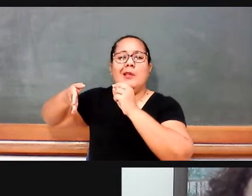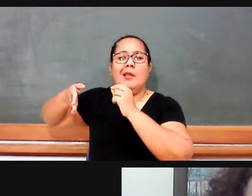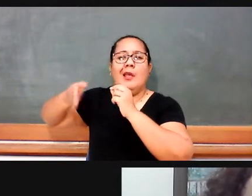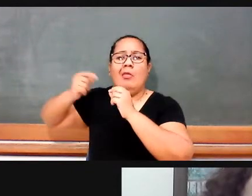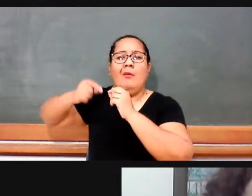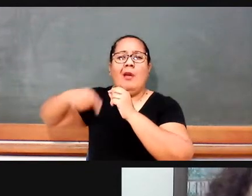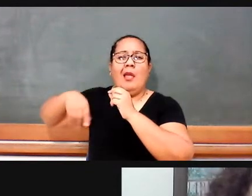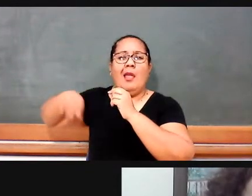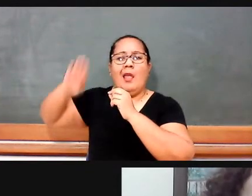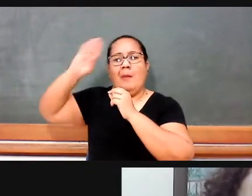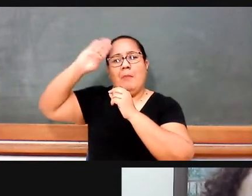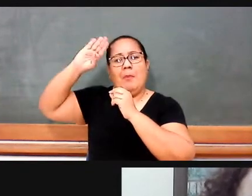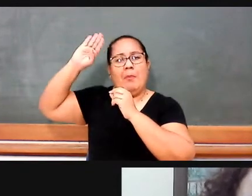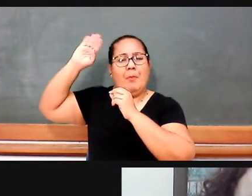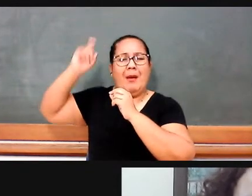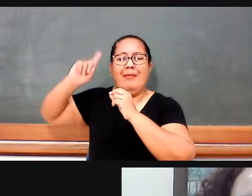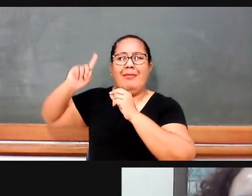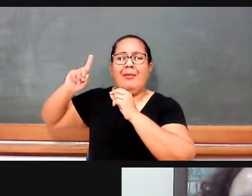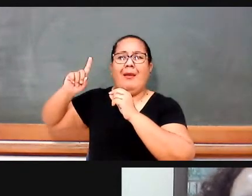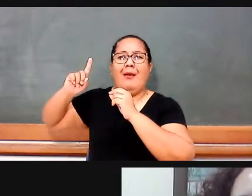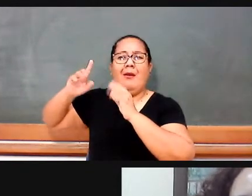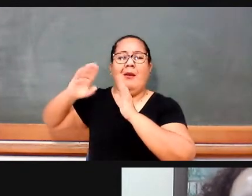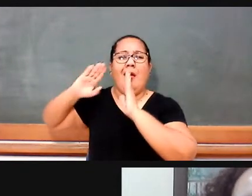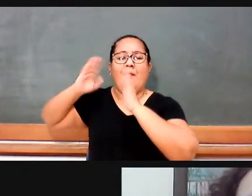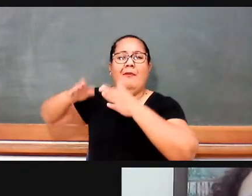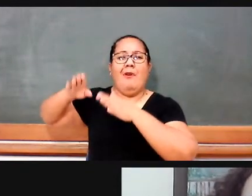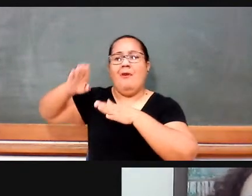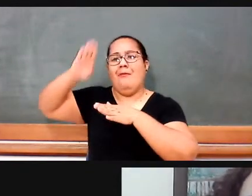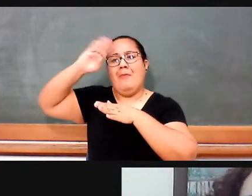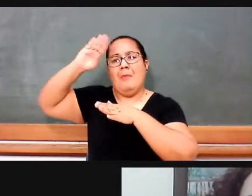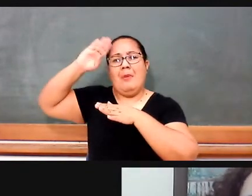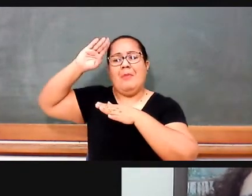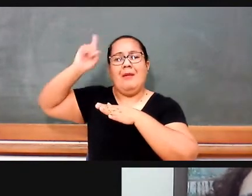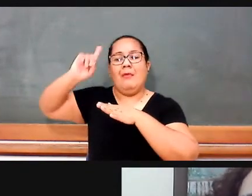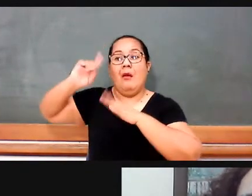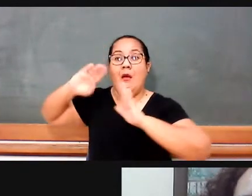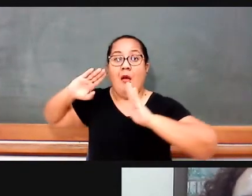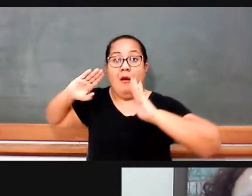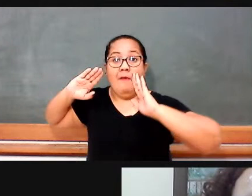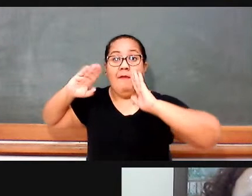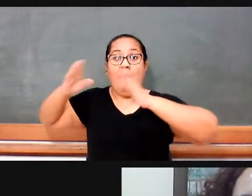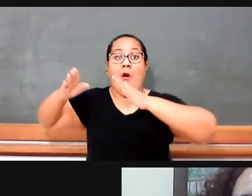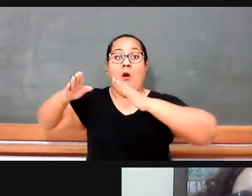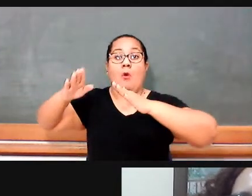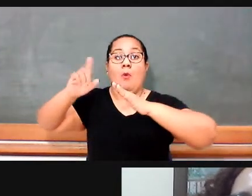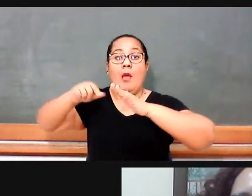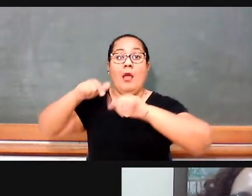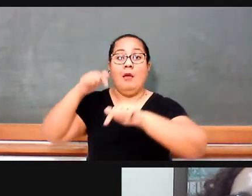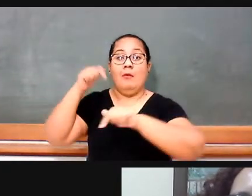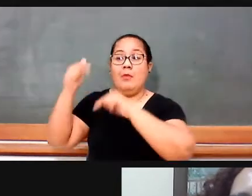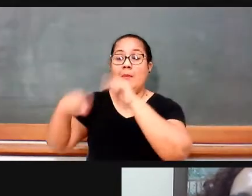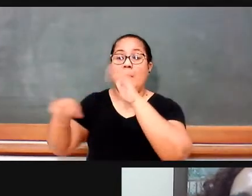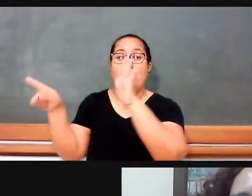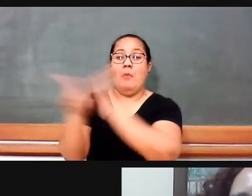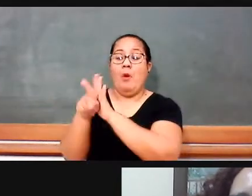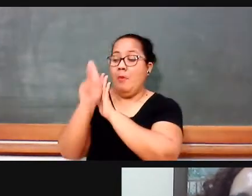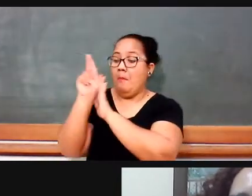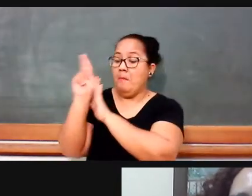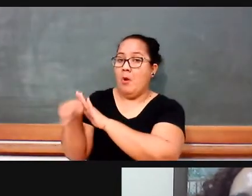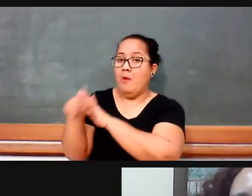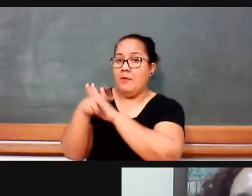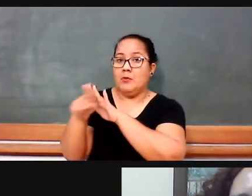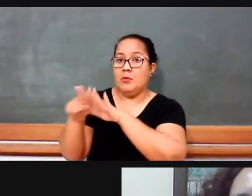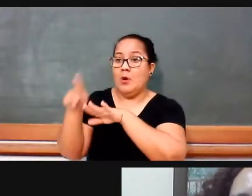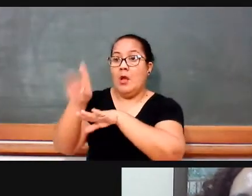menos feitas para o âmbito acadêmico e mais feitas para o âmbito do trabalho na formação de professores, esse é um